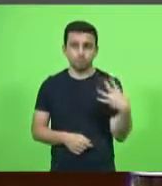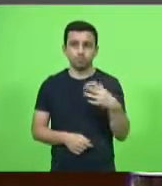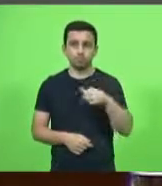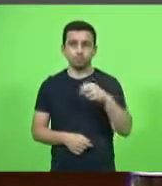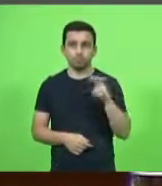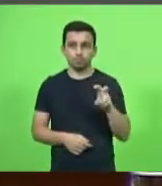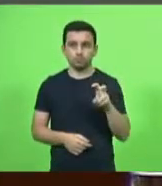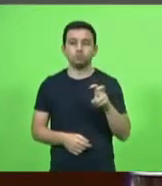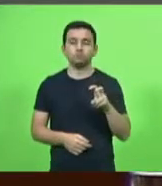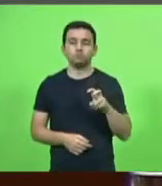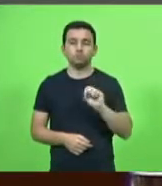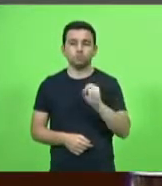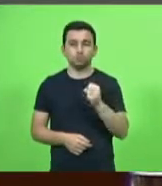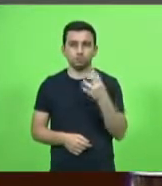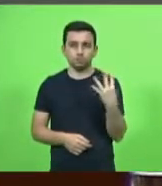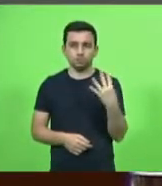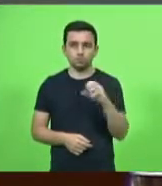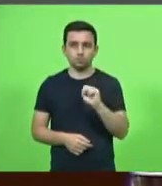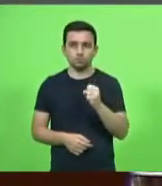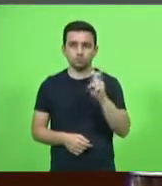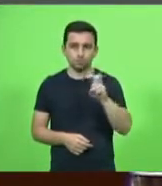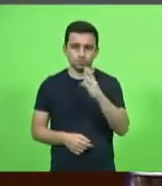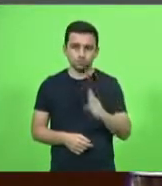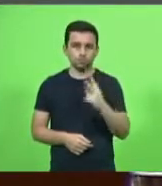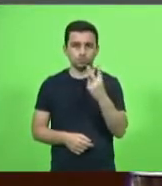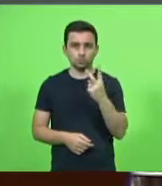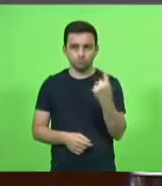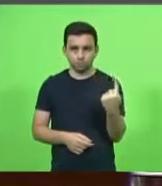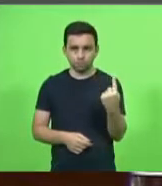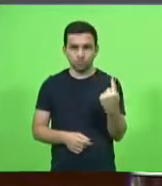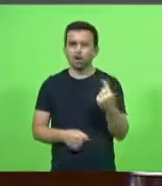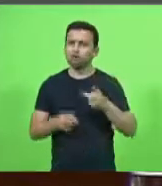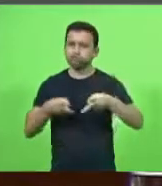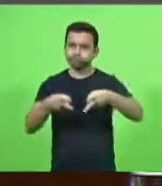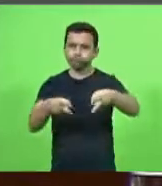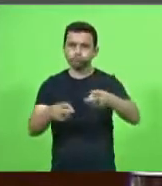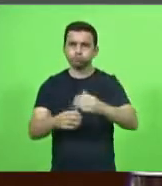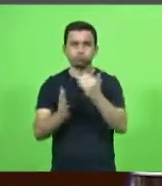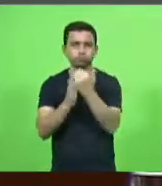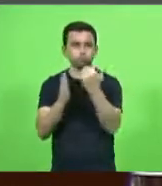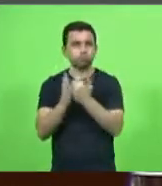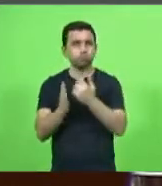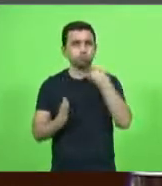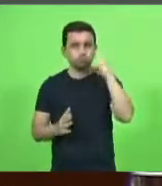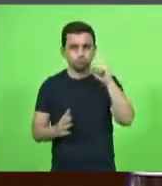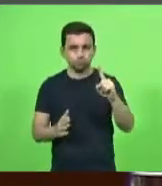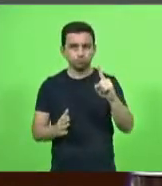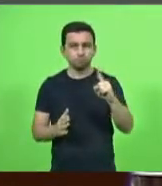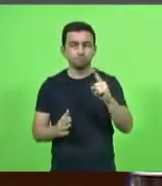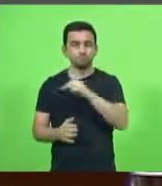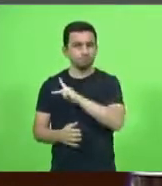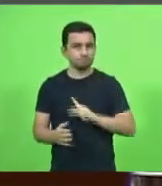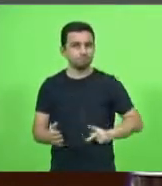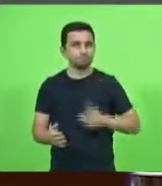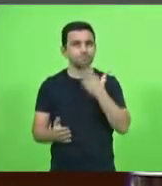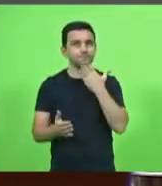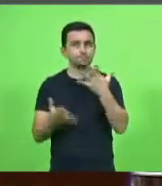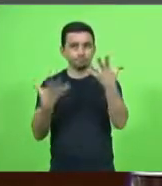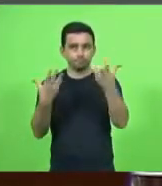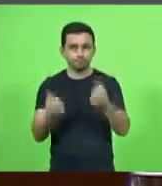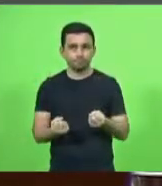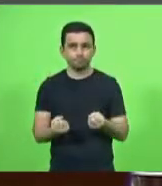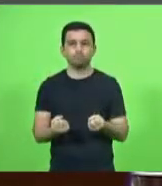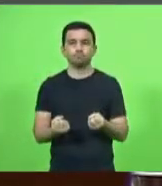84 e 85, barra 21. Dando continuidade à ordem do dia, o senhor presidente deferiu ainda os requerimentos números